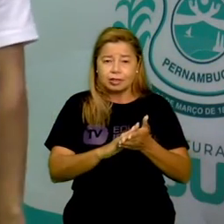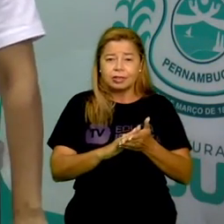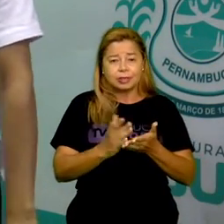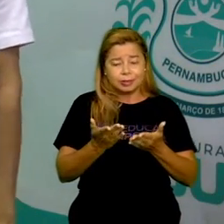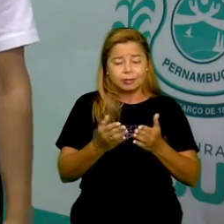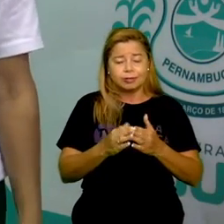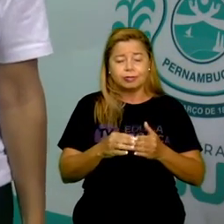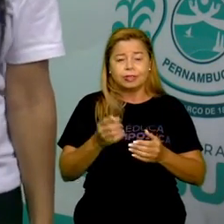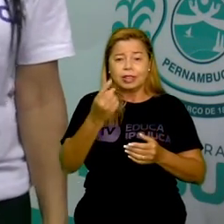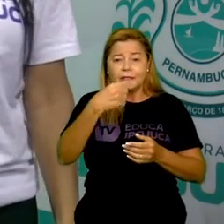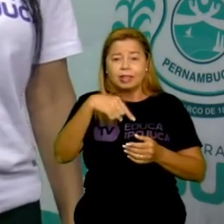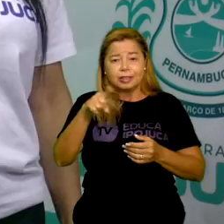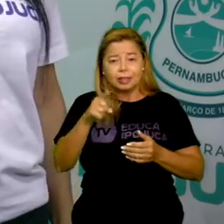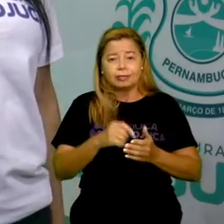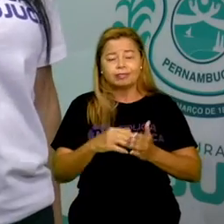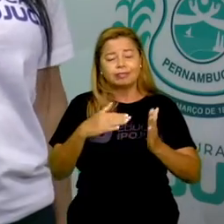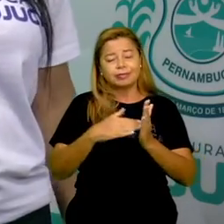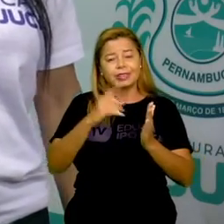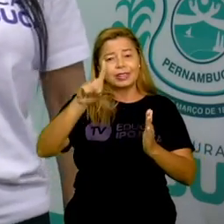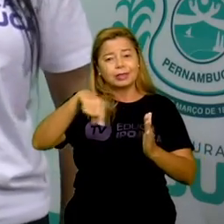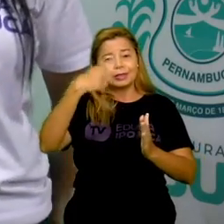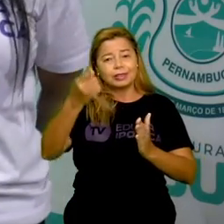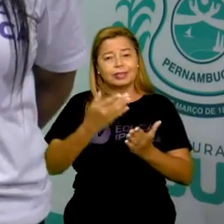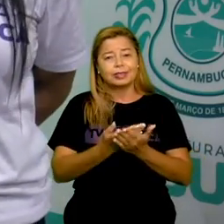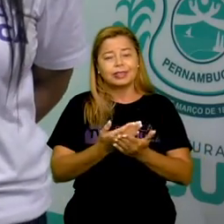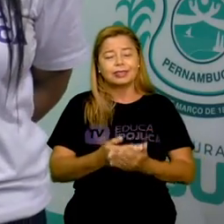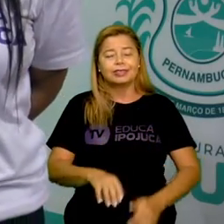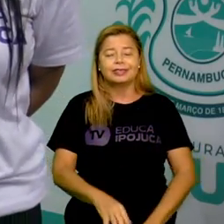e ver se eles conseguem. Até a próxima aula.